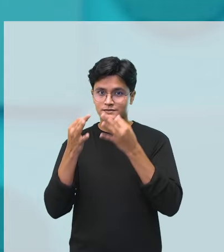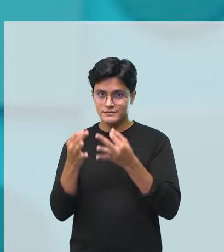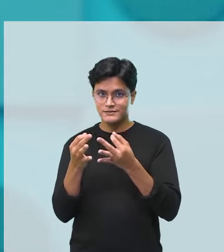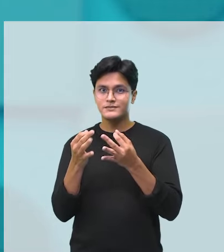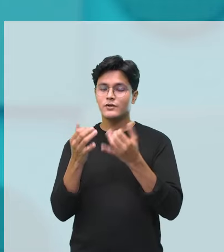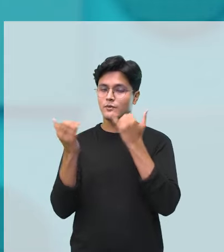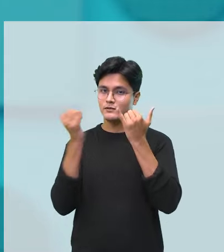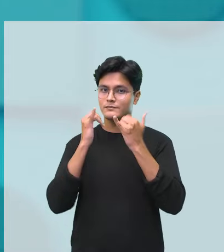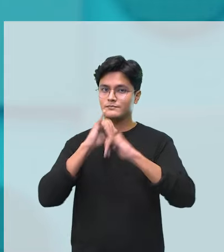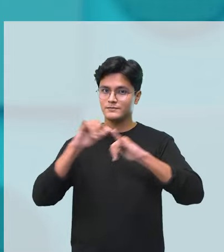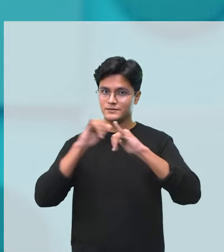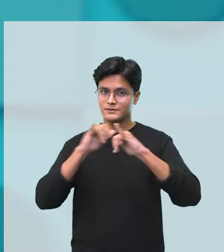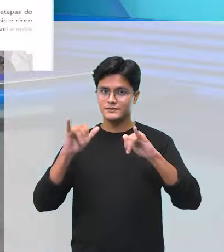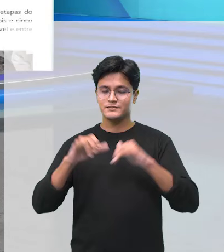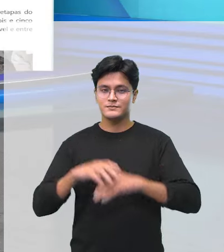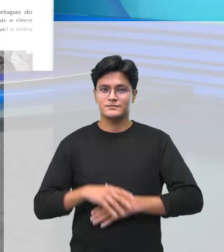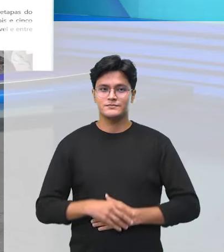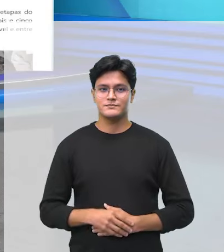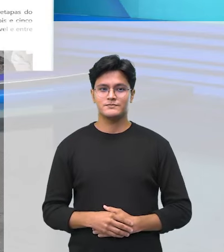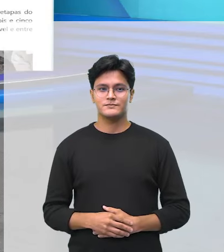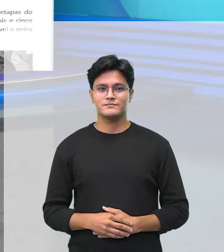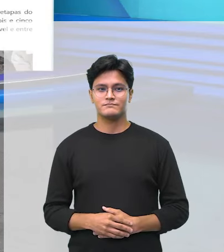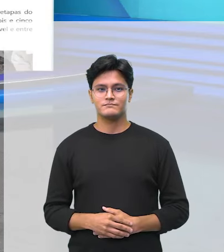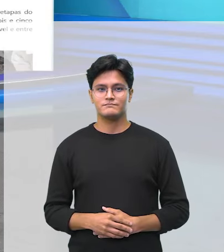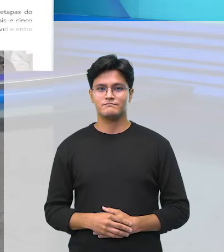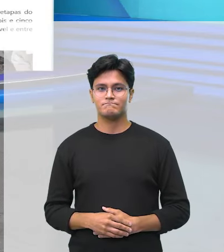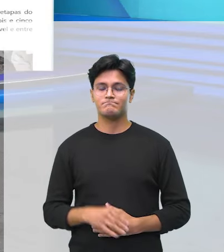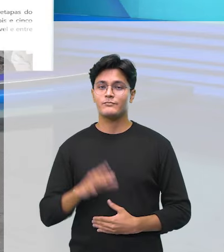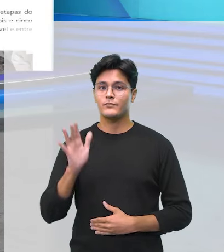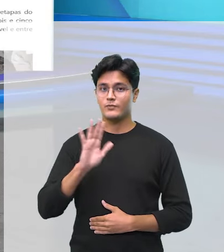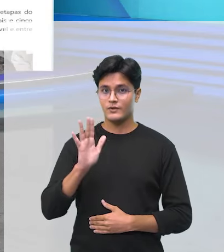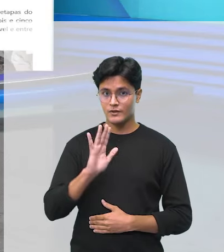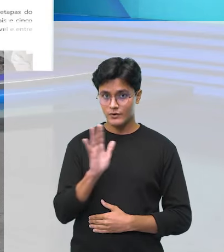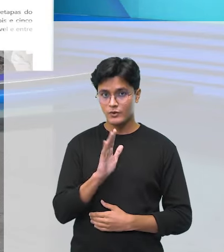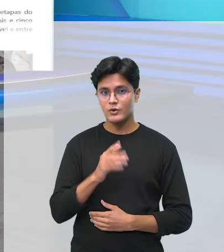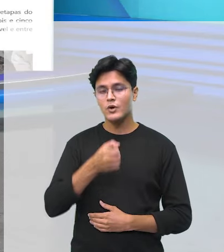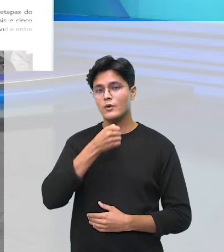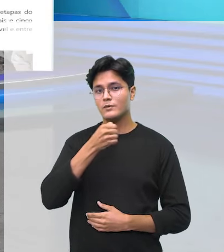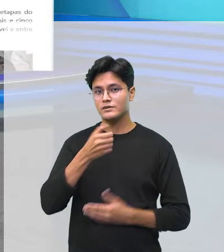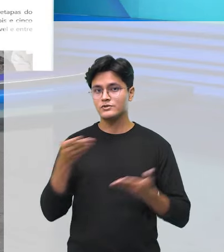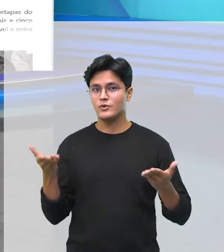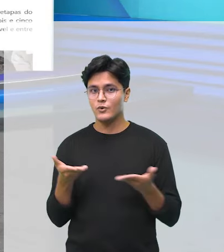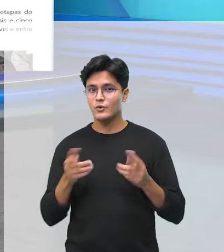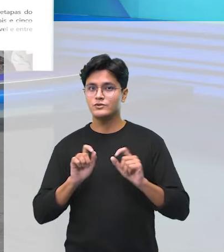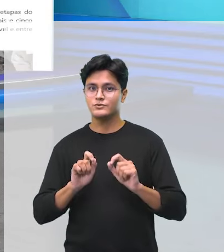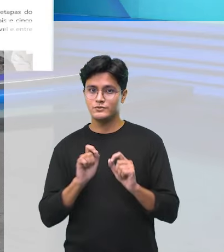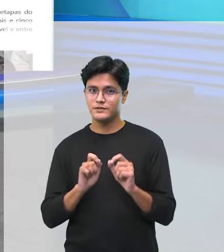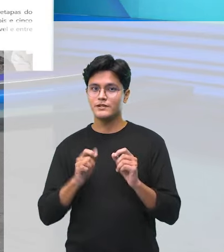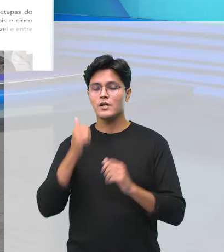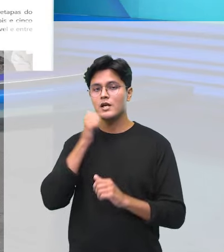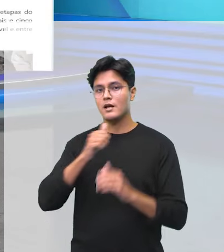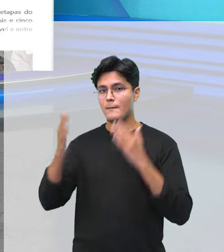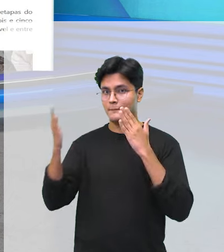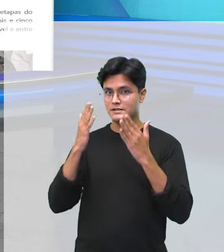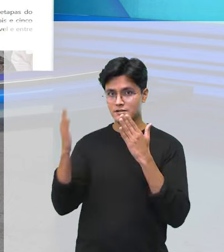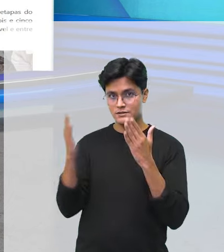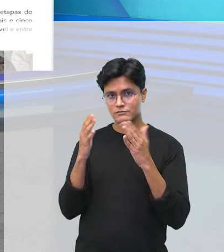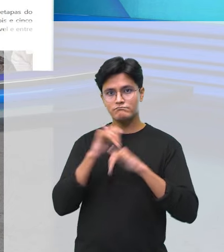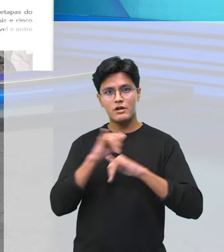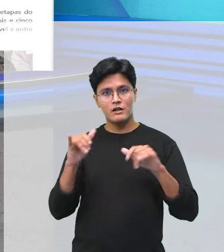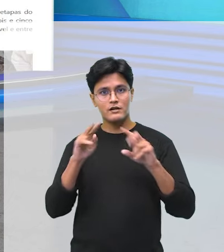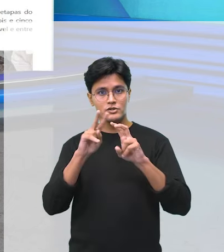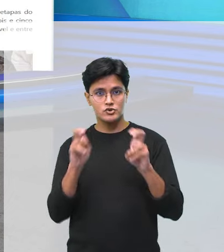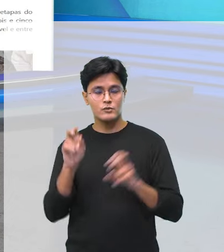notícia. Oi, gente! A reportagem de hoje é Psicóloga alerta sobre o uso